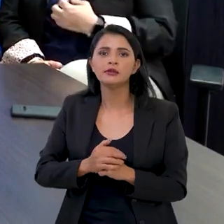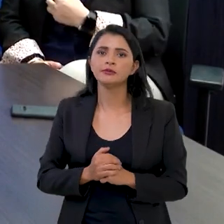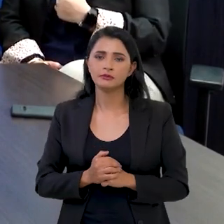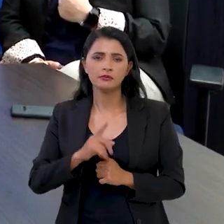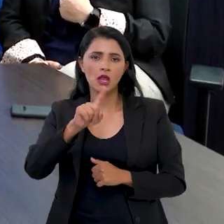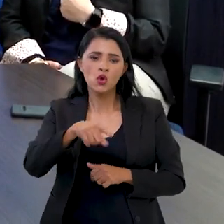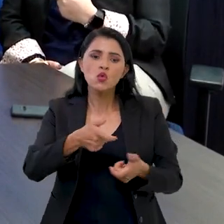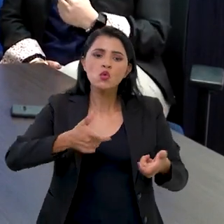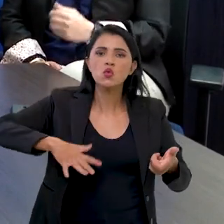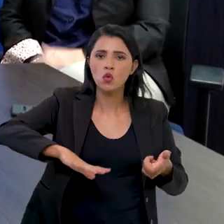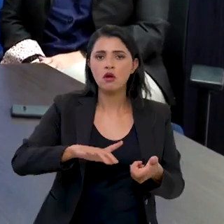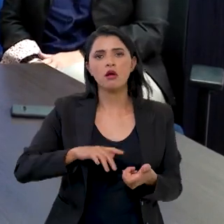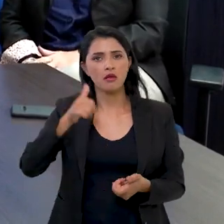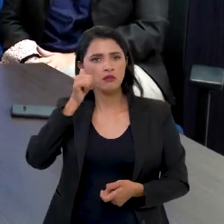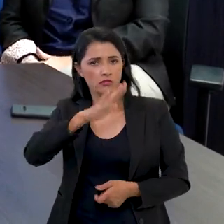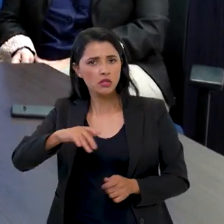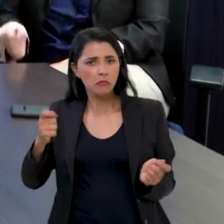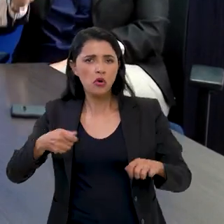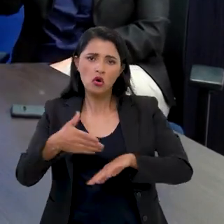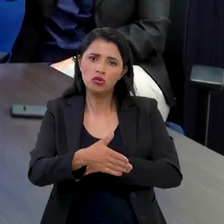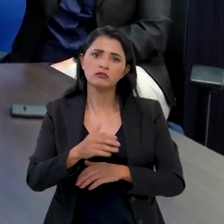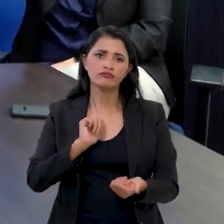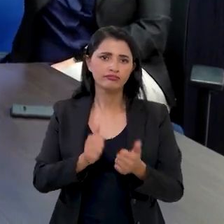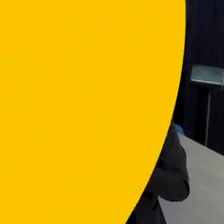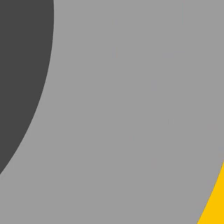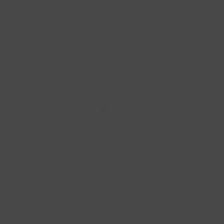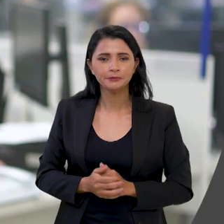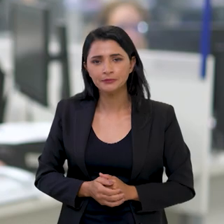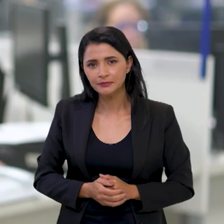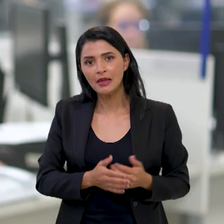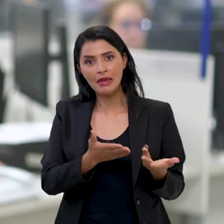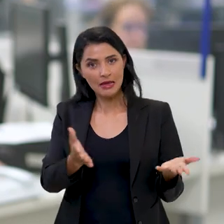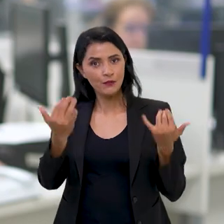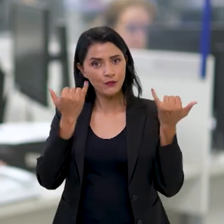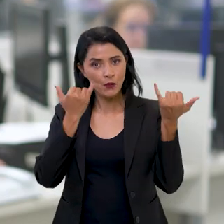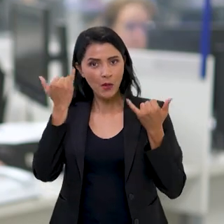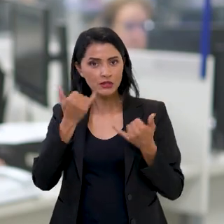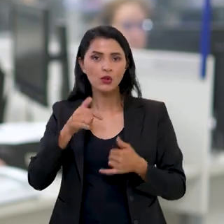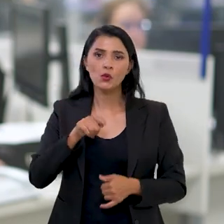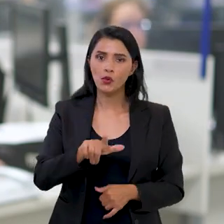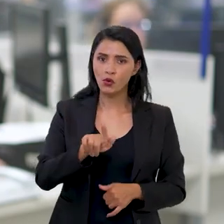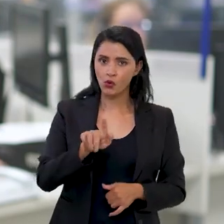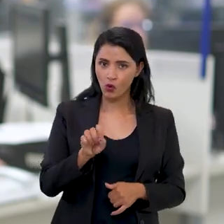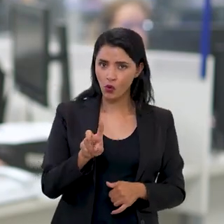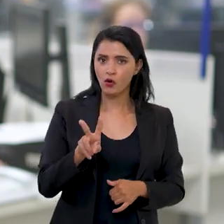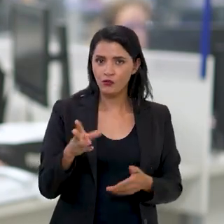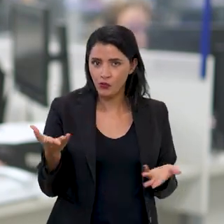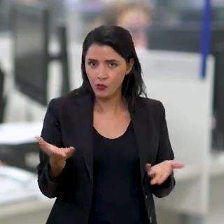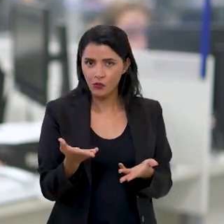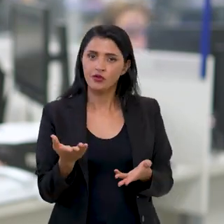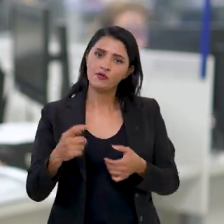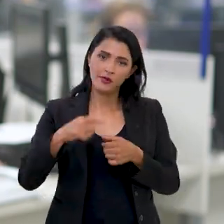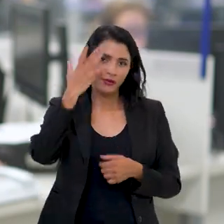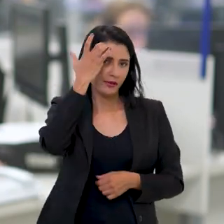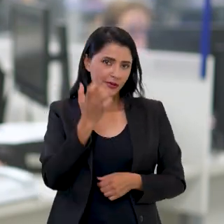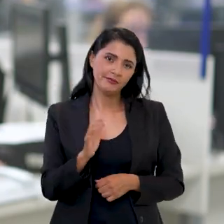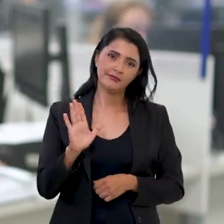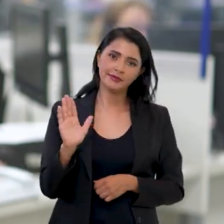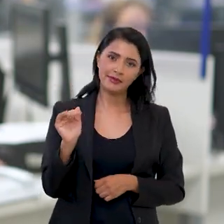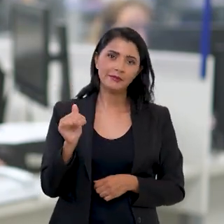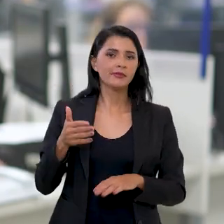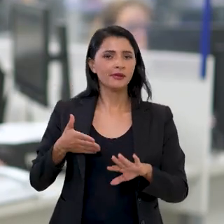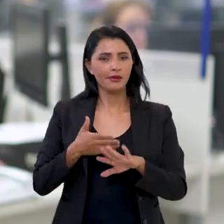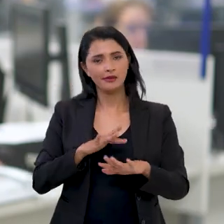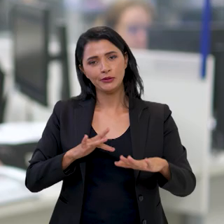realmente espaços onde as meninas possam jogar. E esses foram os destaques do Ponto Gov de hoje. A gente volta